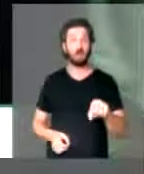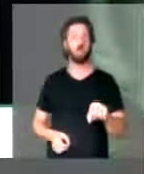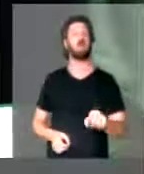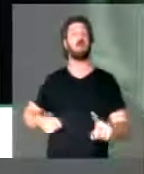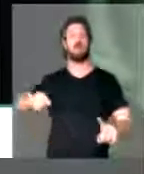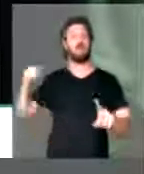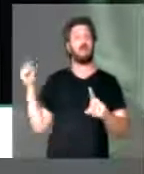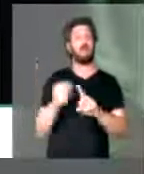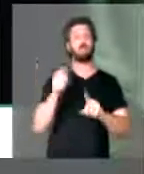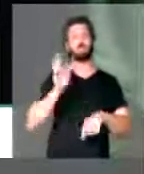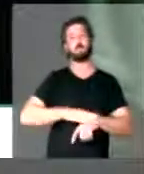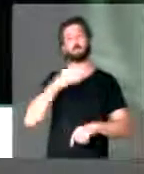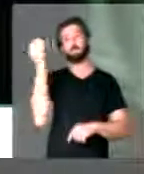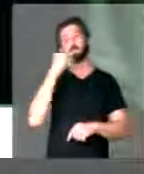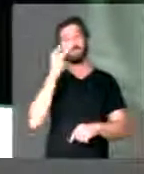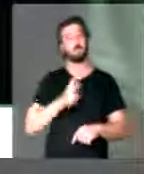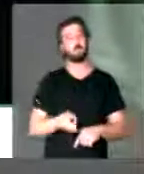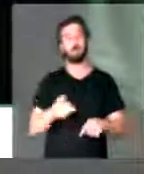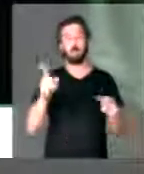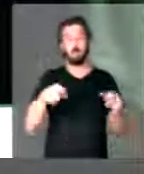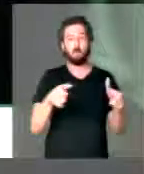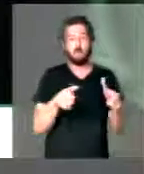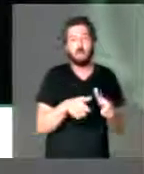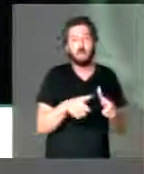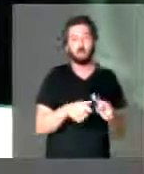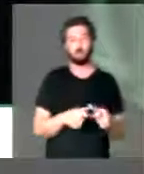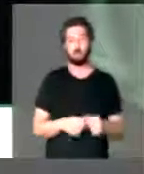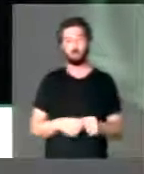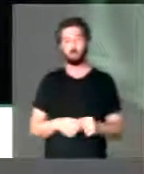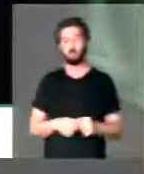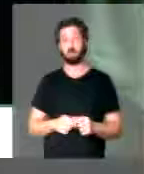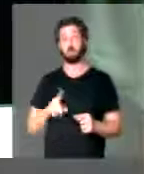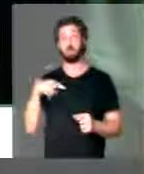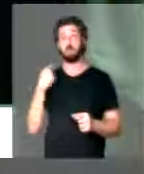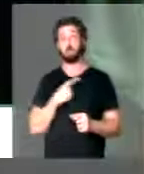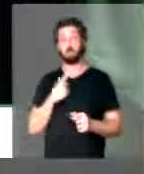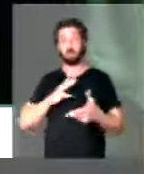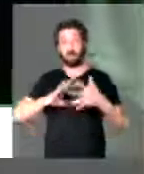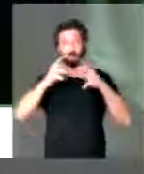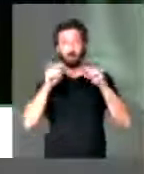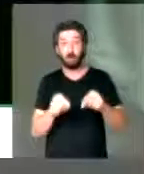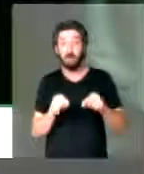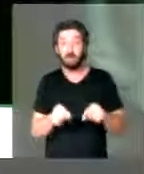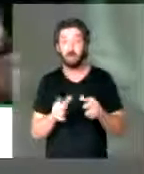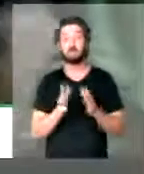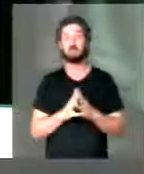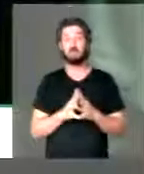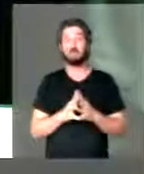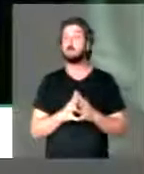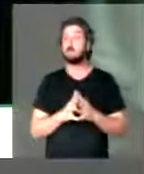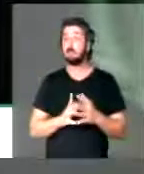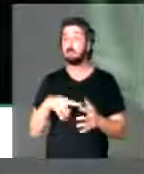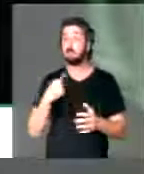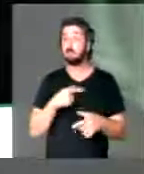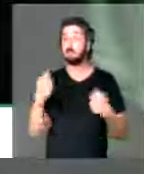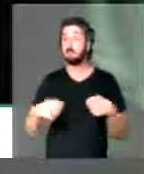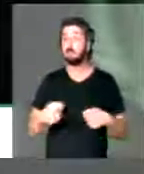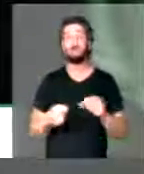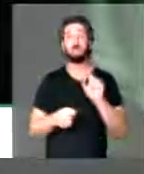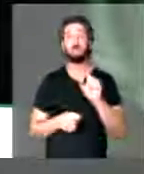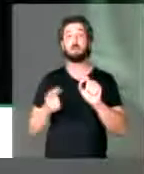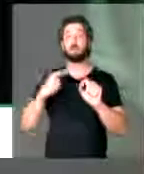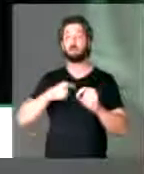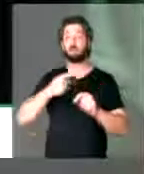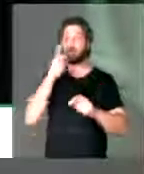como sempre, o mais fraco, o pequeno. Nós precisamos, para fazer uma reforma dessa, senhores deputados, nós precisamos ter